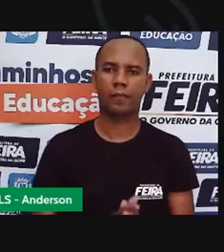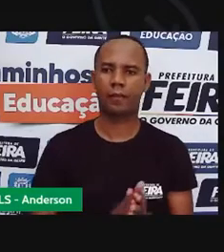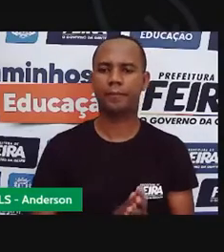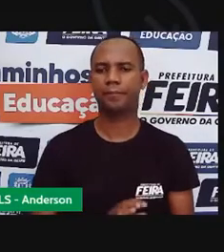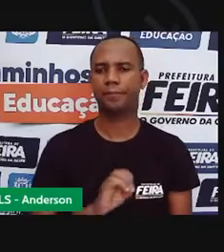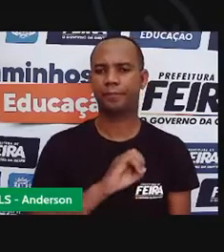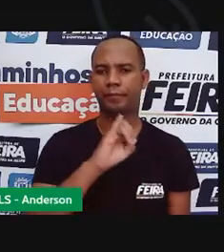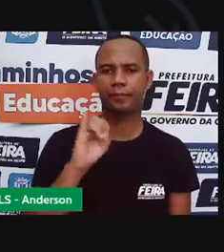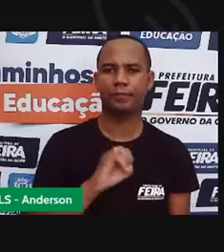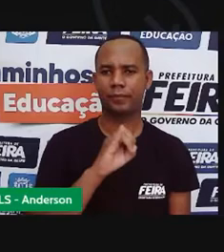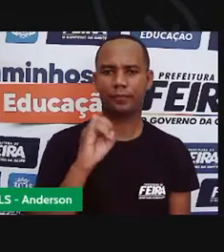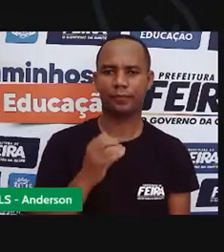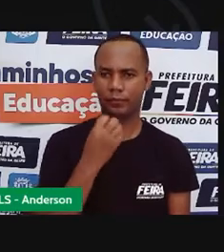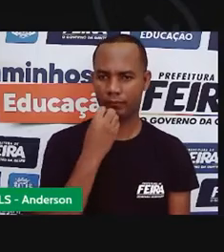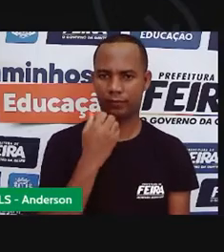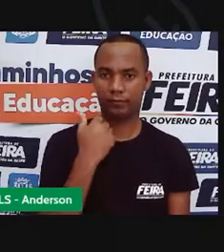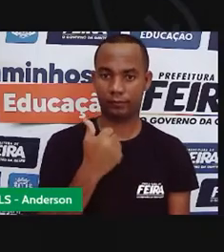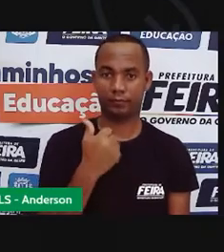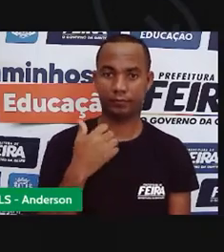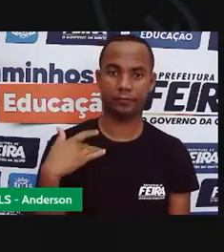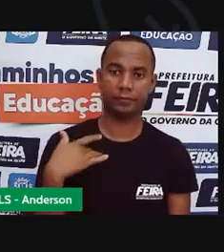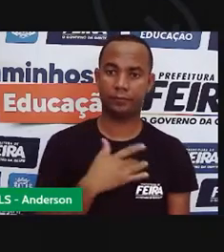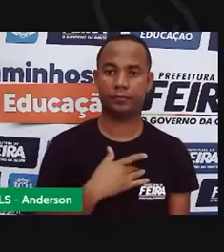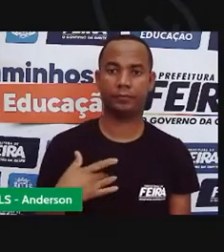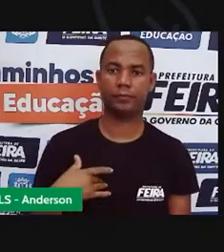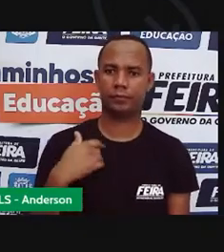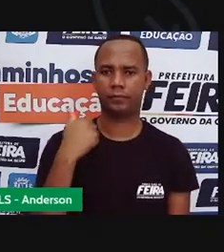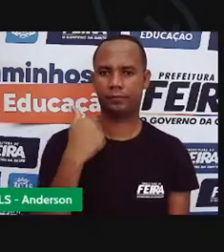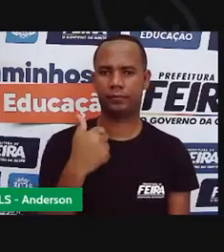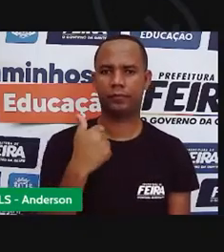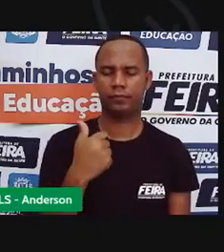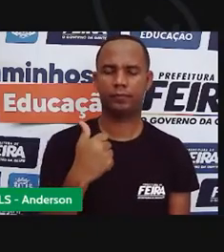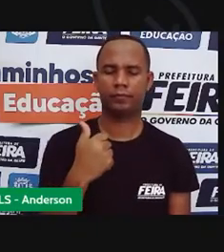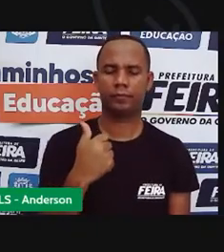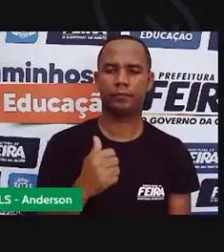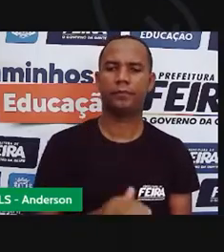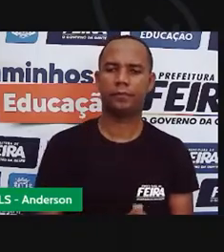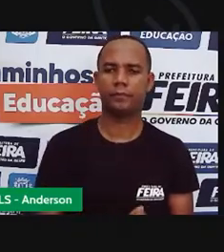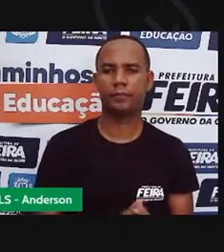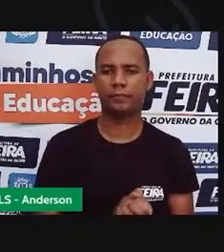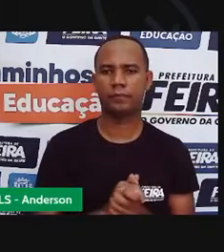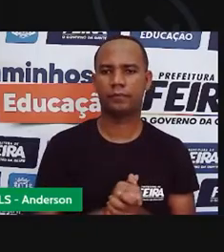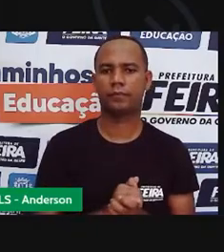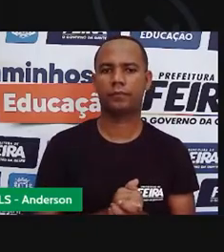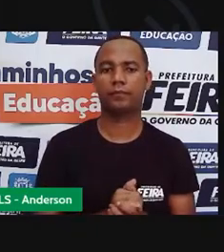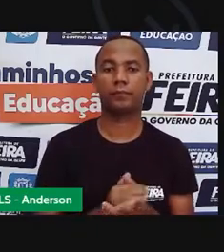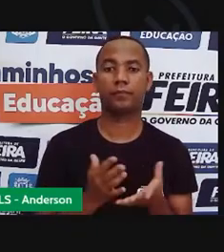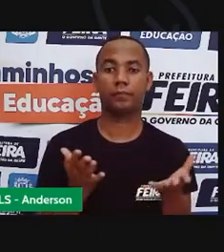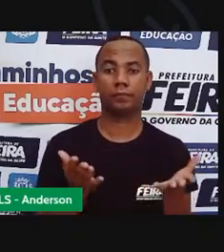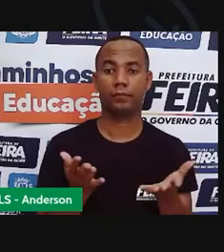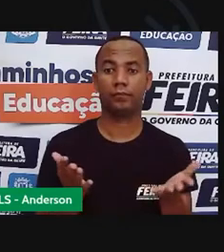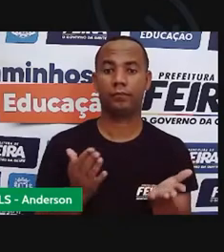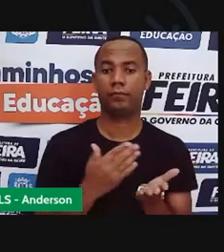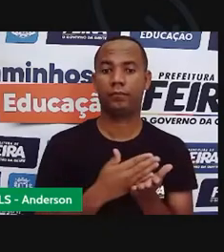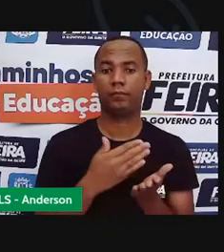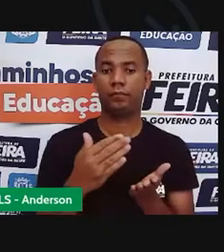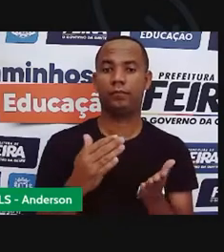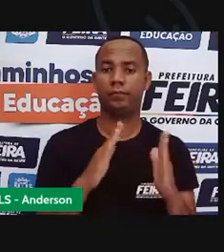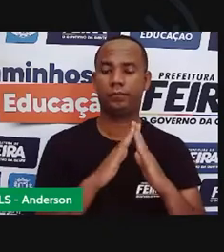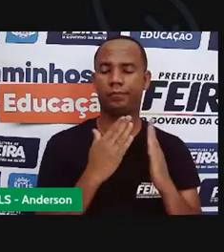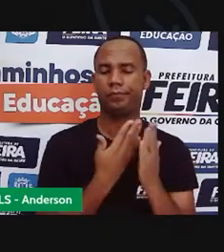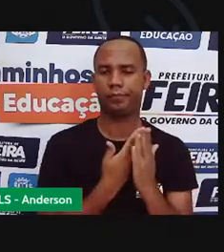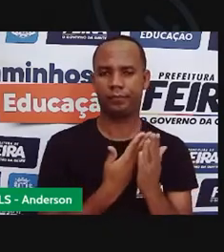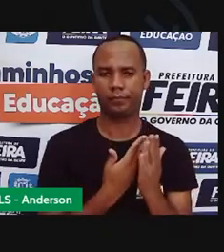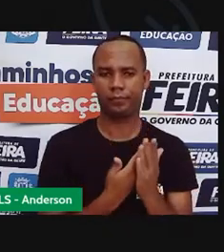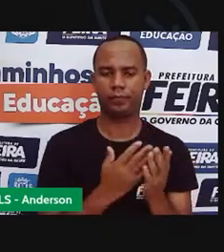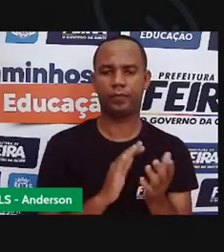Olá, turma! Tudo bem com vocês? Como é que vocês estão? E aí, ó, deixa a garrafinha do lado,